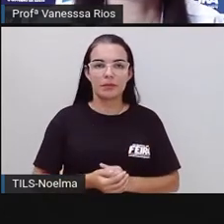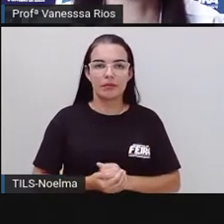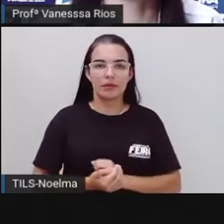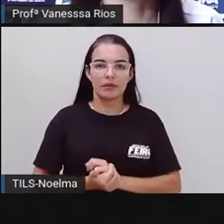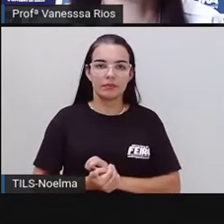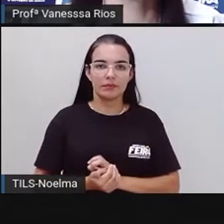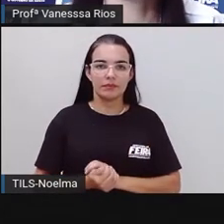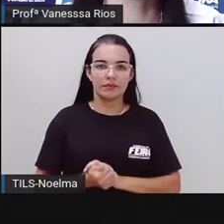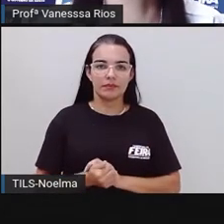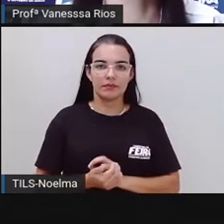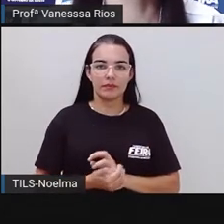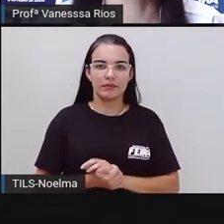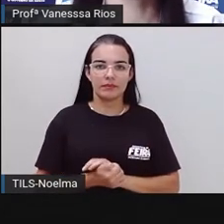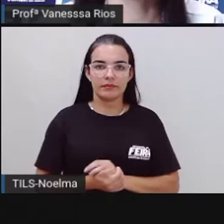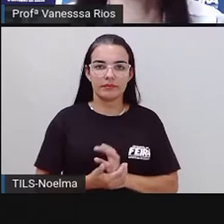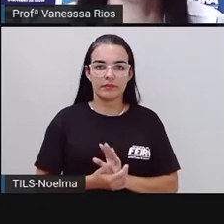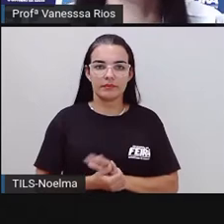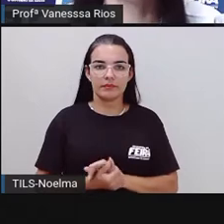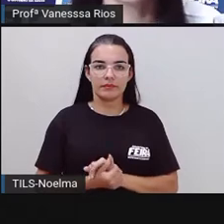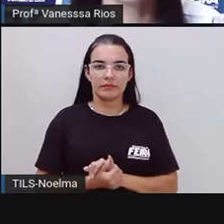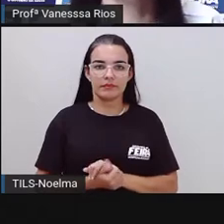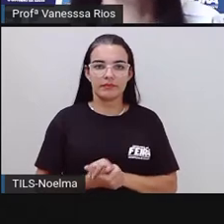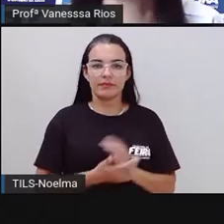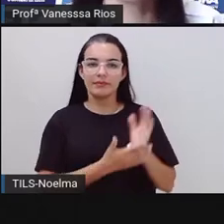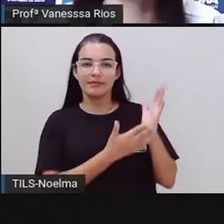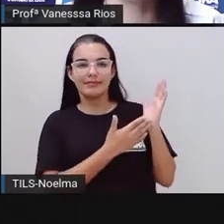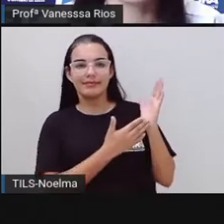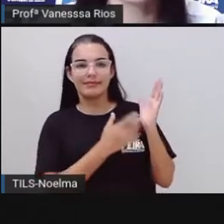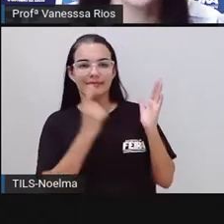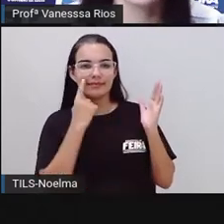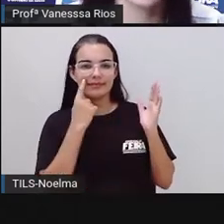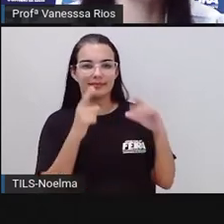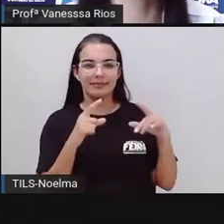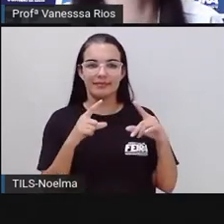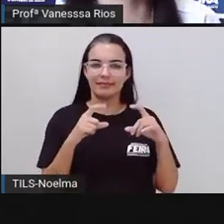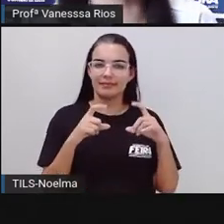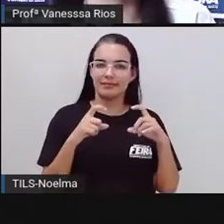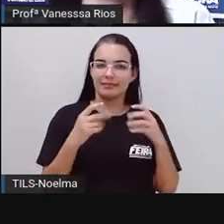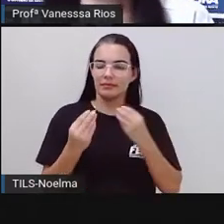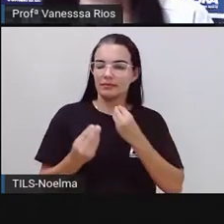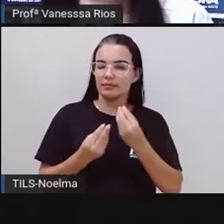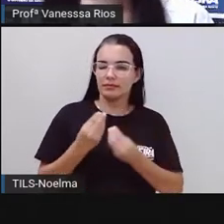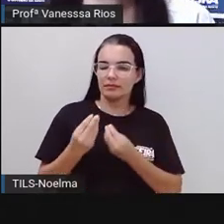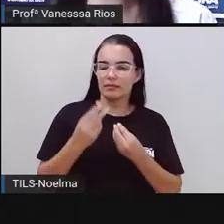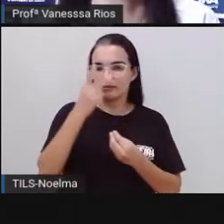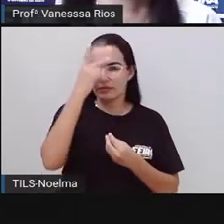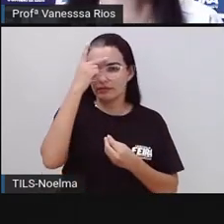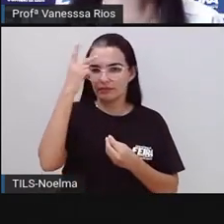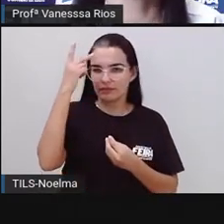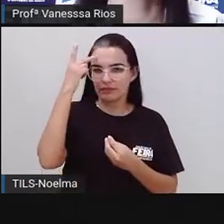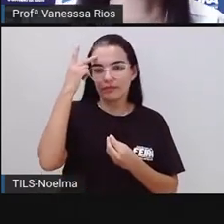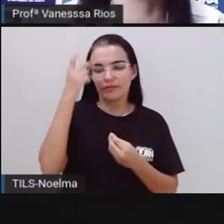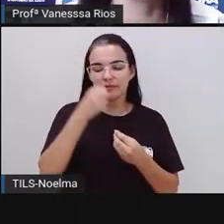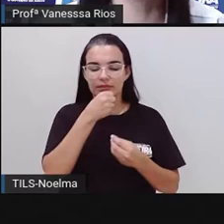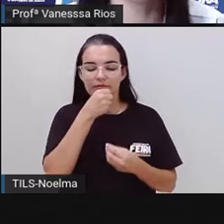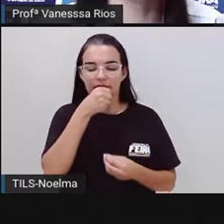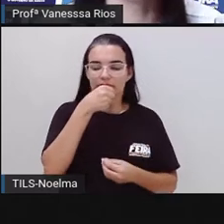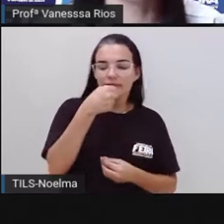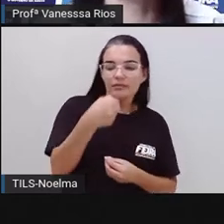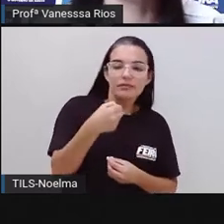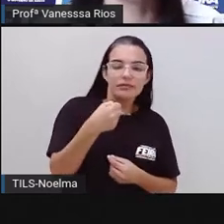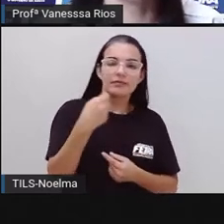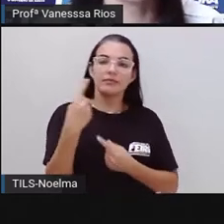E aí, para começar, a Pro traz justamente a observação da imagem, né? De uma repórter ou de alguém